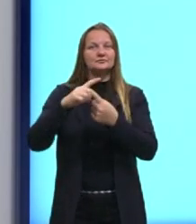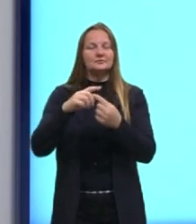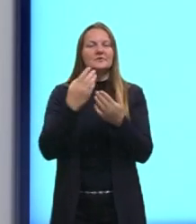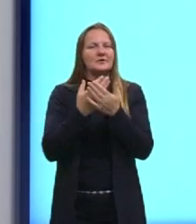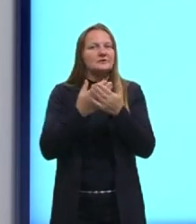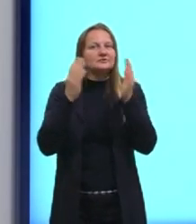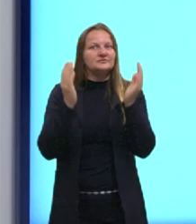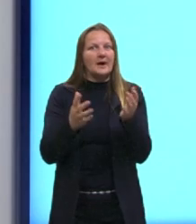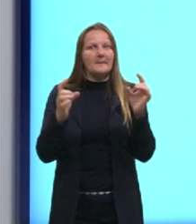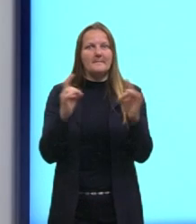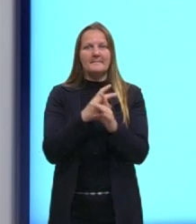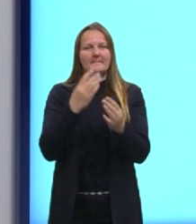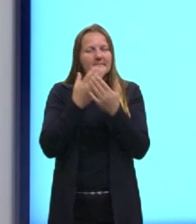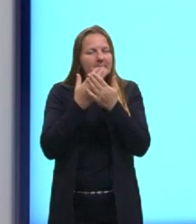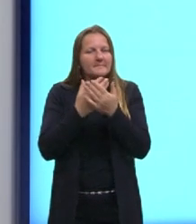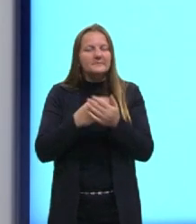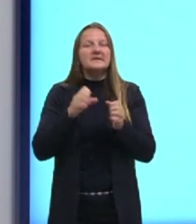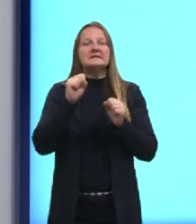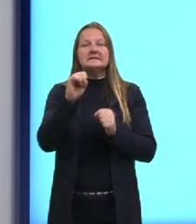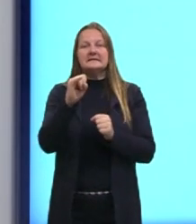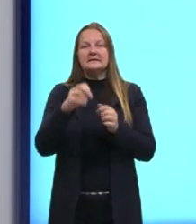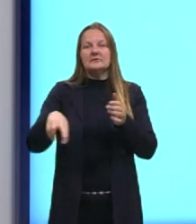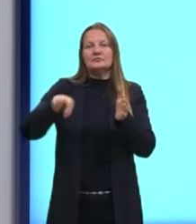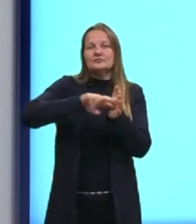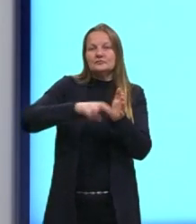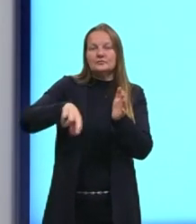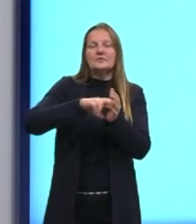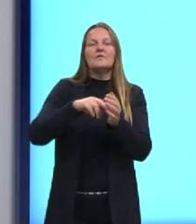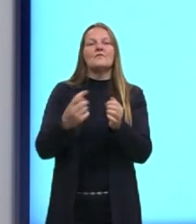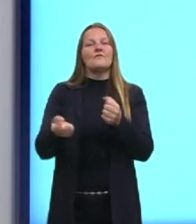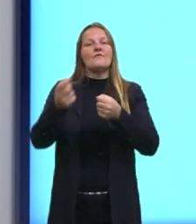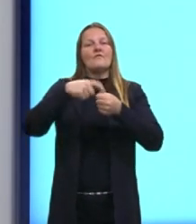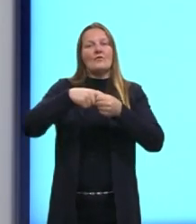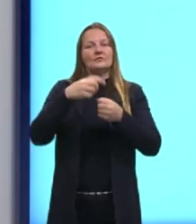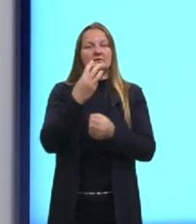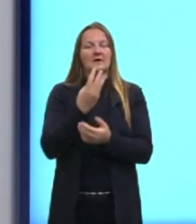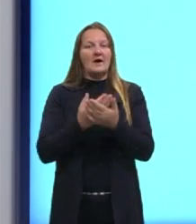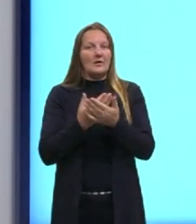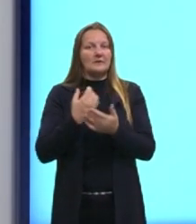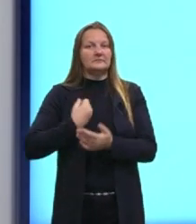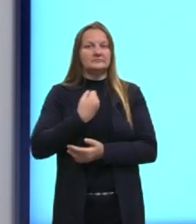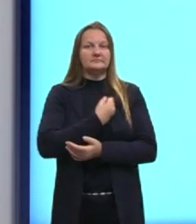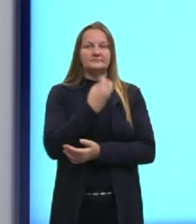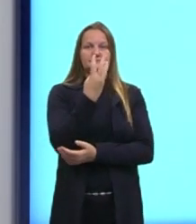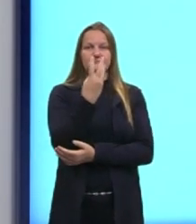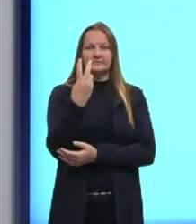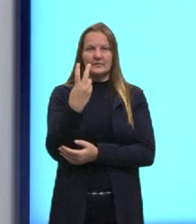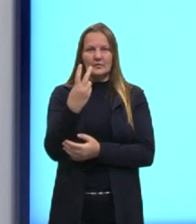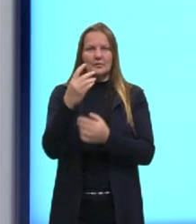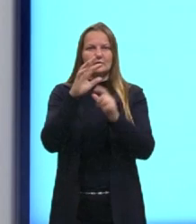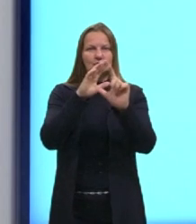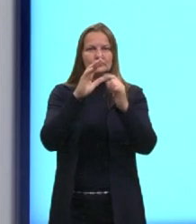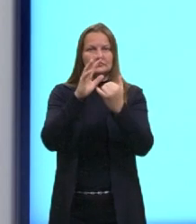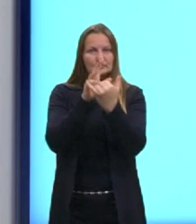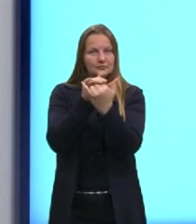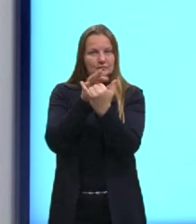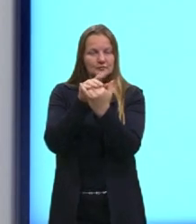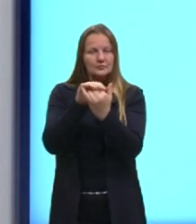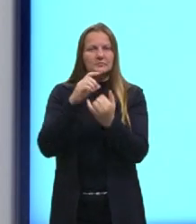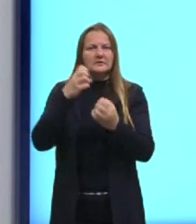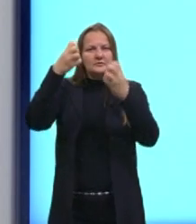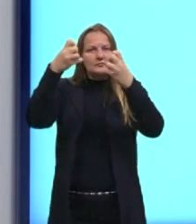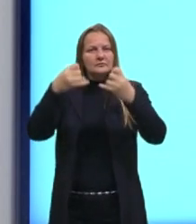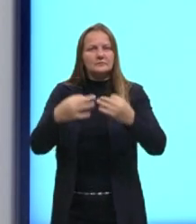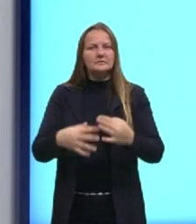estudamos. Se tu quiser retomar um pouquinho, volta lá na aula 32, acompanha toda a explicação e